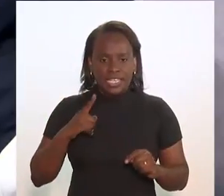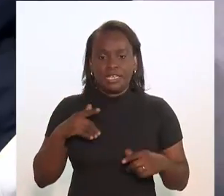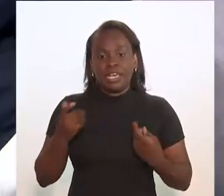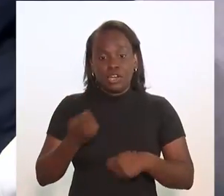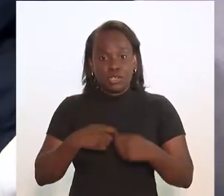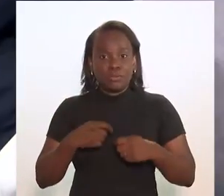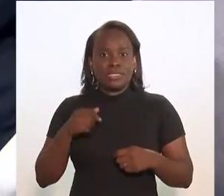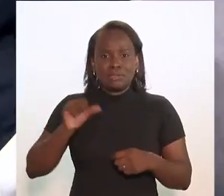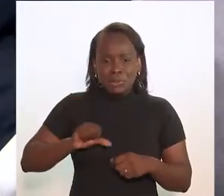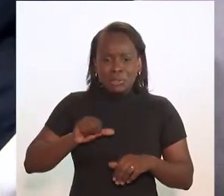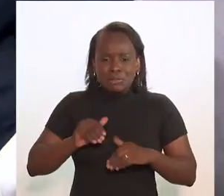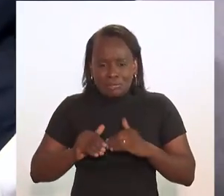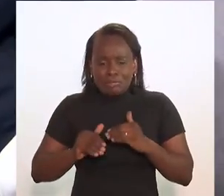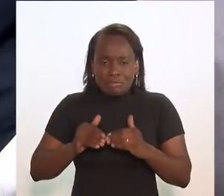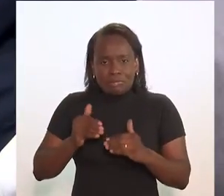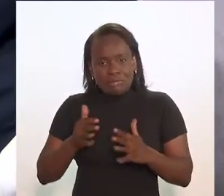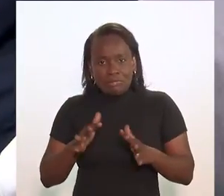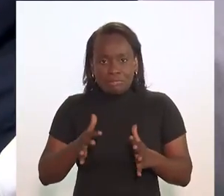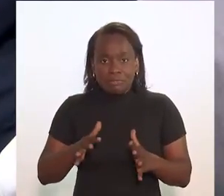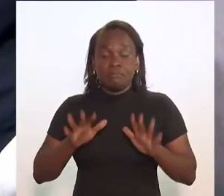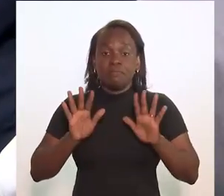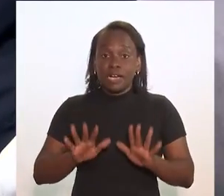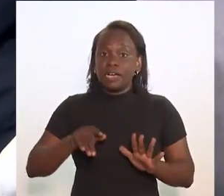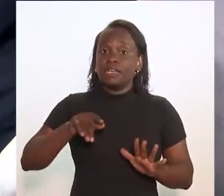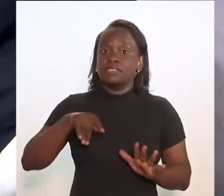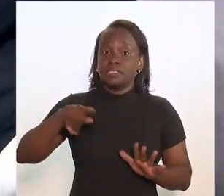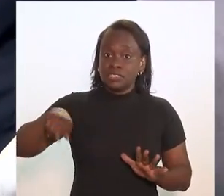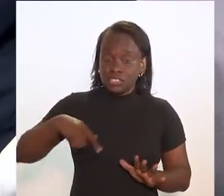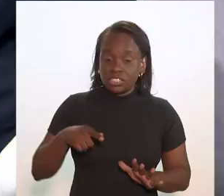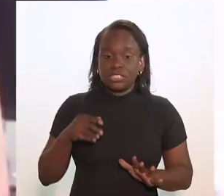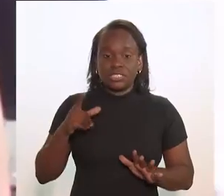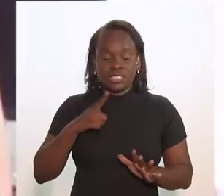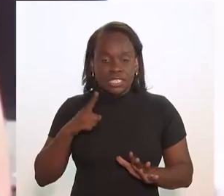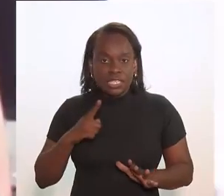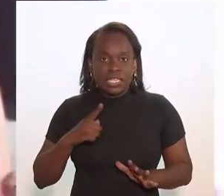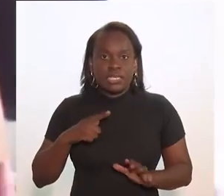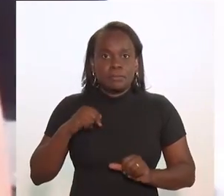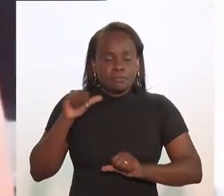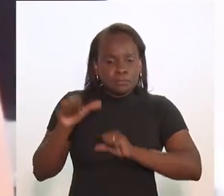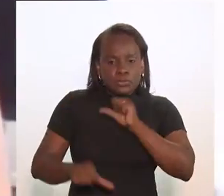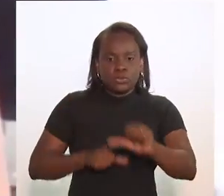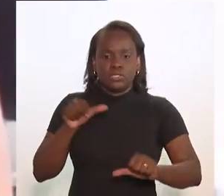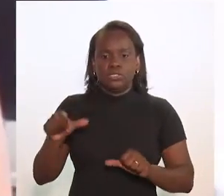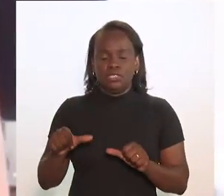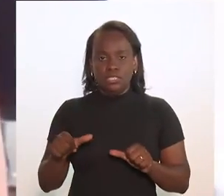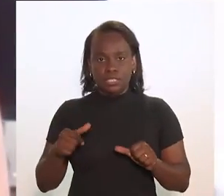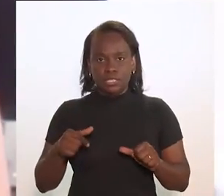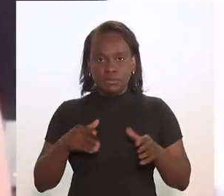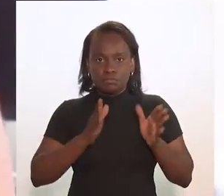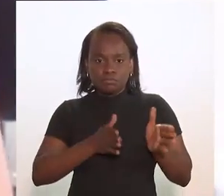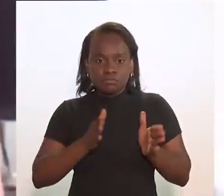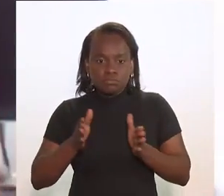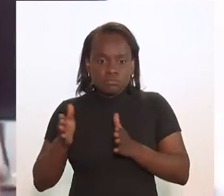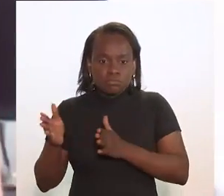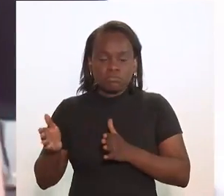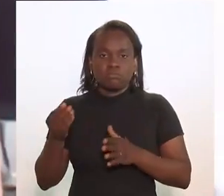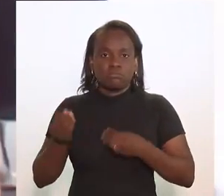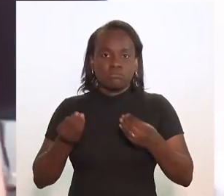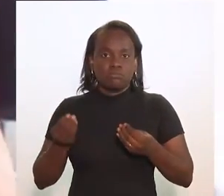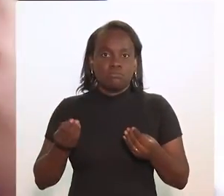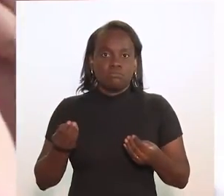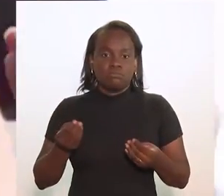economia já não viesse bem, a gente tem uma mudança, né? No padrão